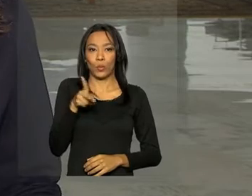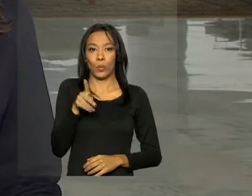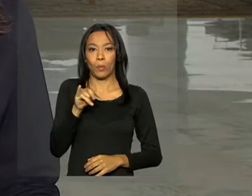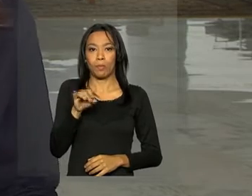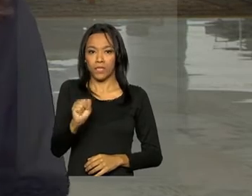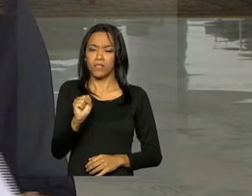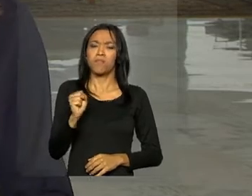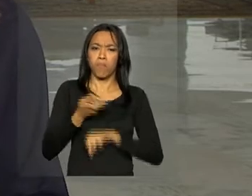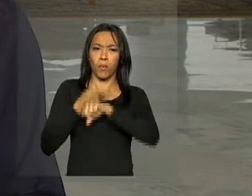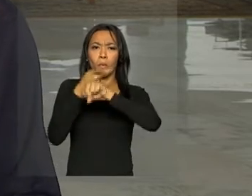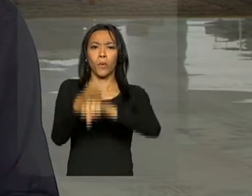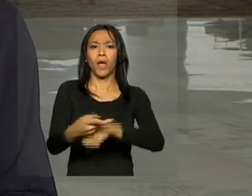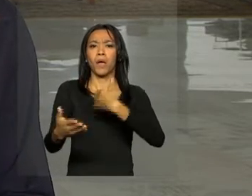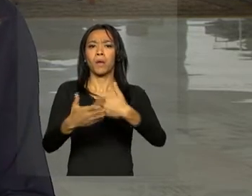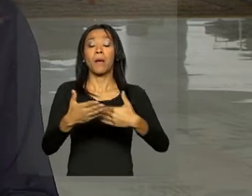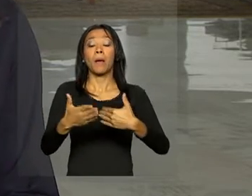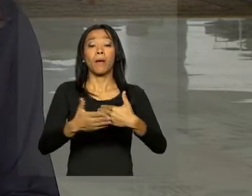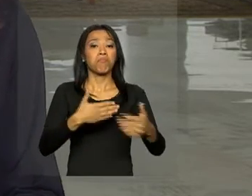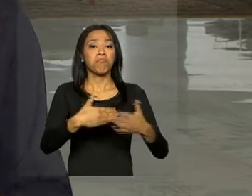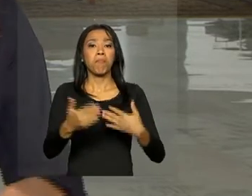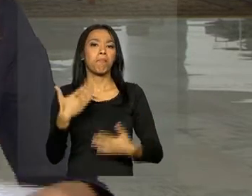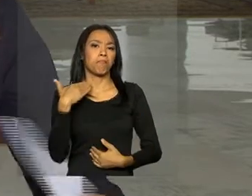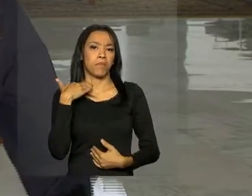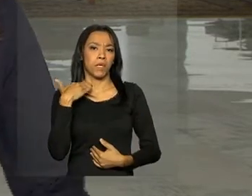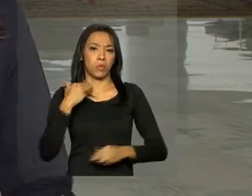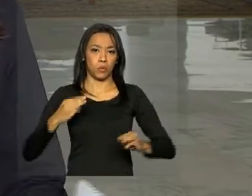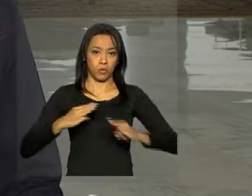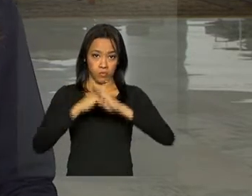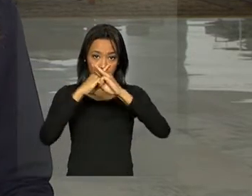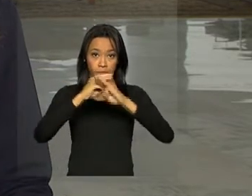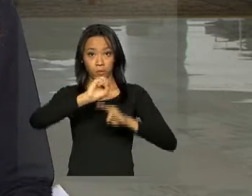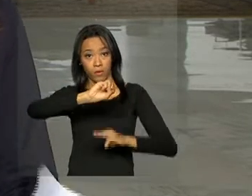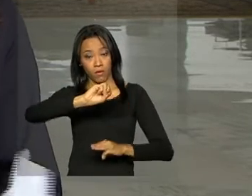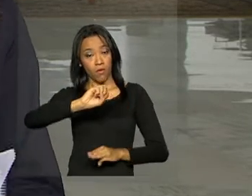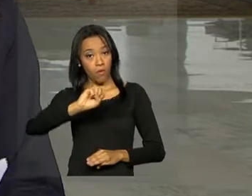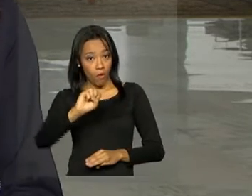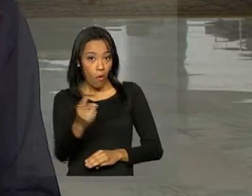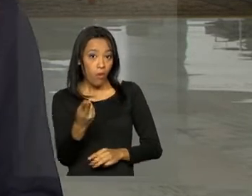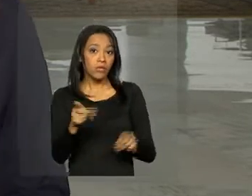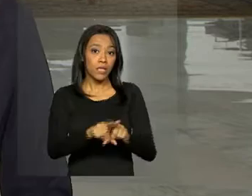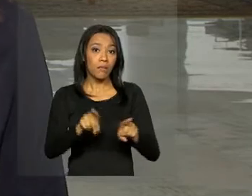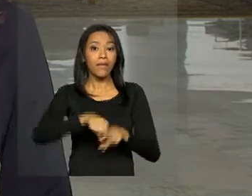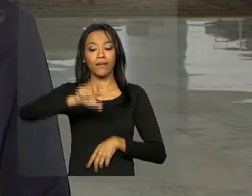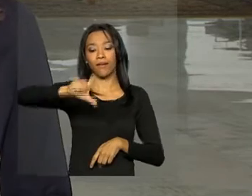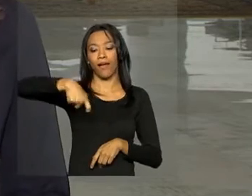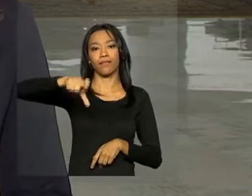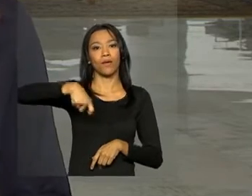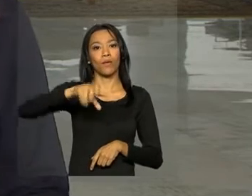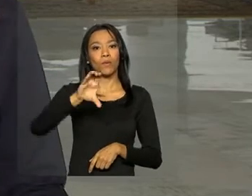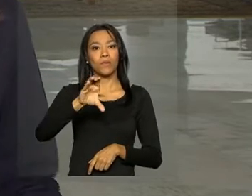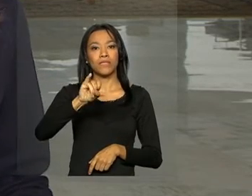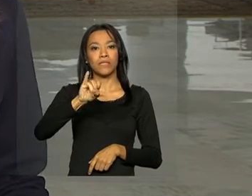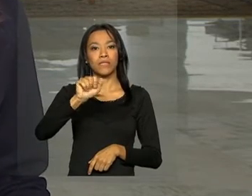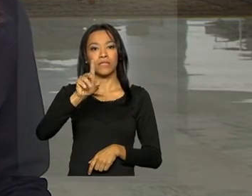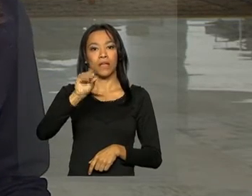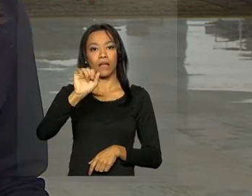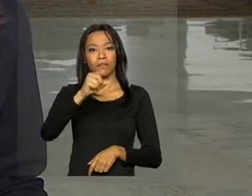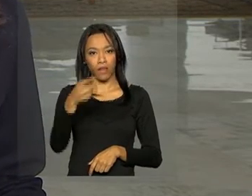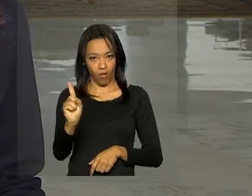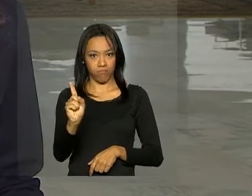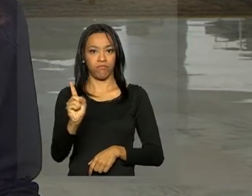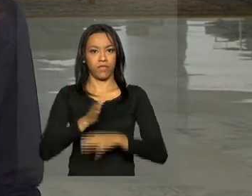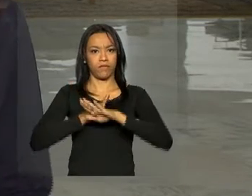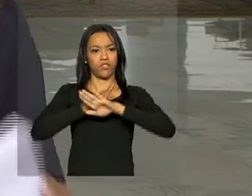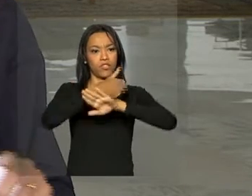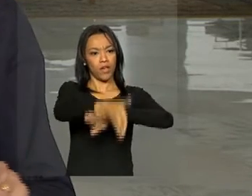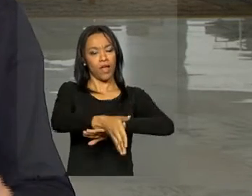agência da Caixa Econômica Federal no país ou sacar o benefício por meio do cartão do cidadão pelos canais de autoatendimento